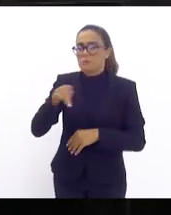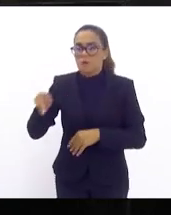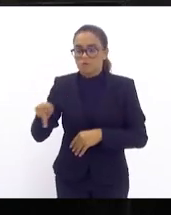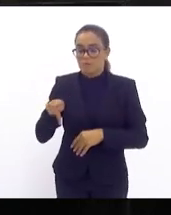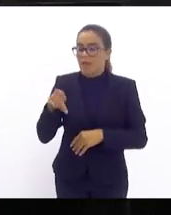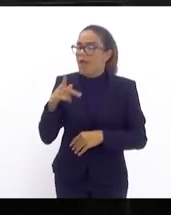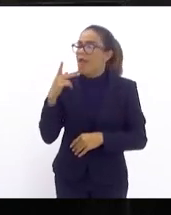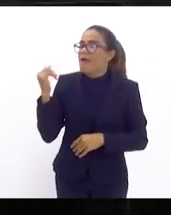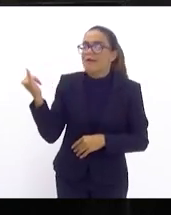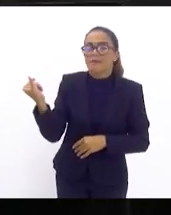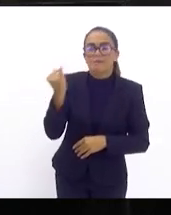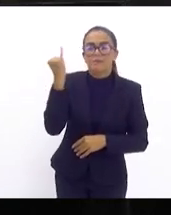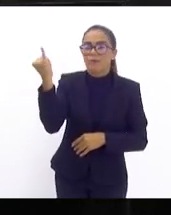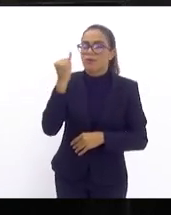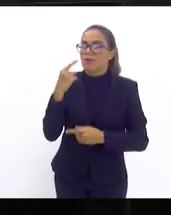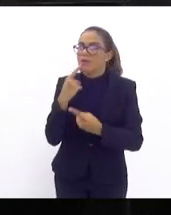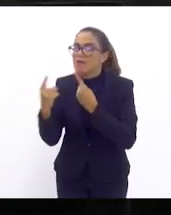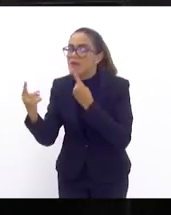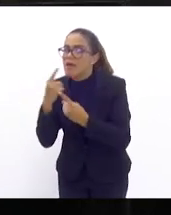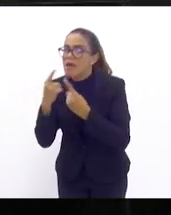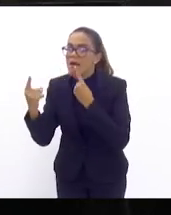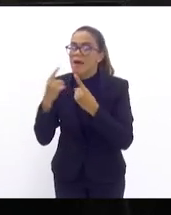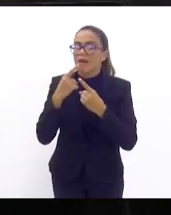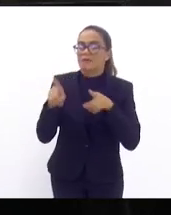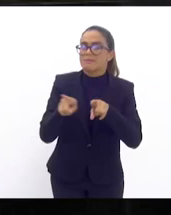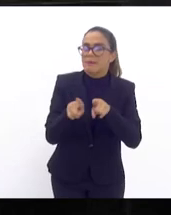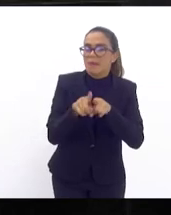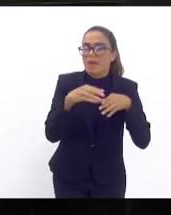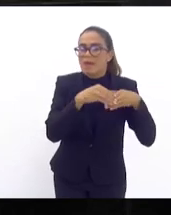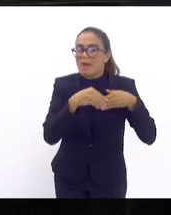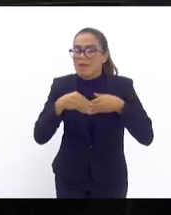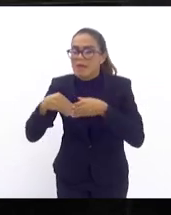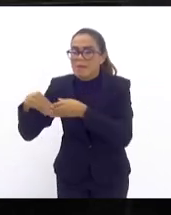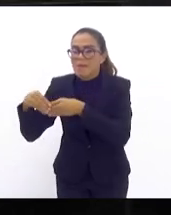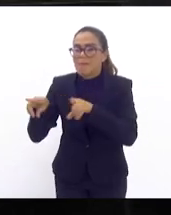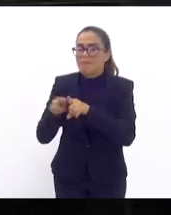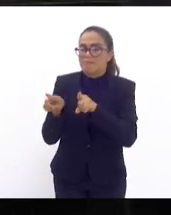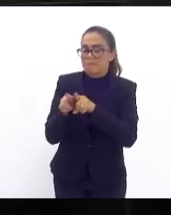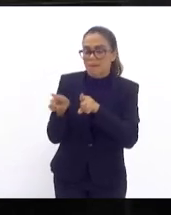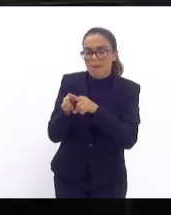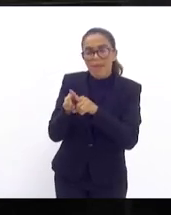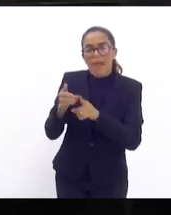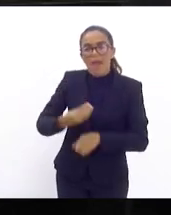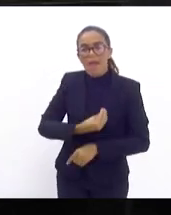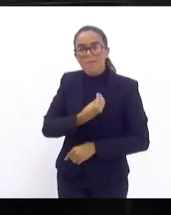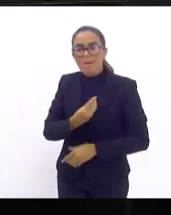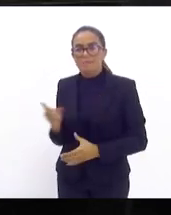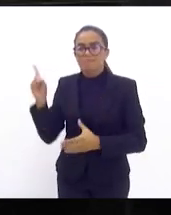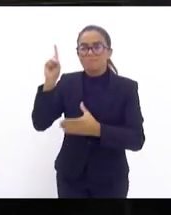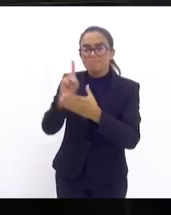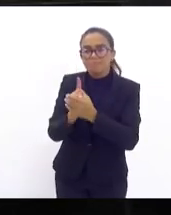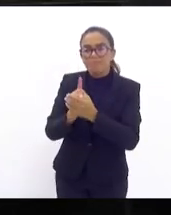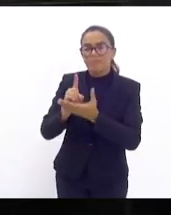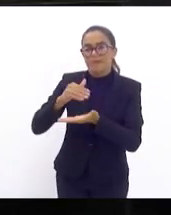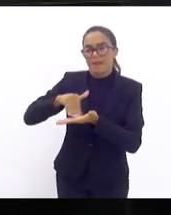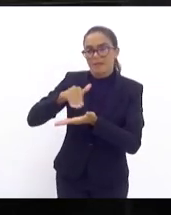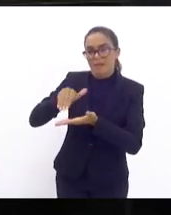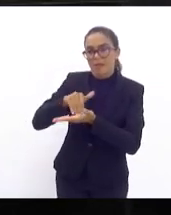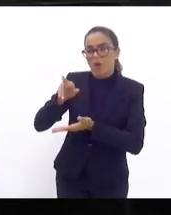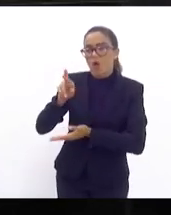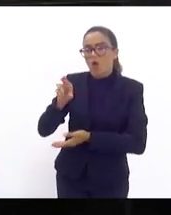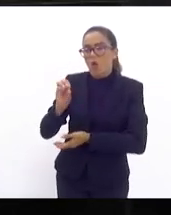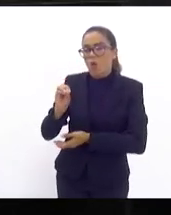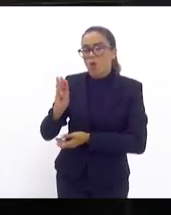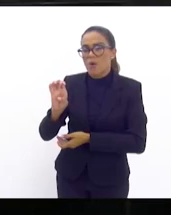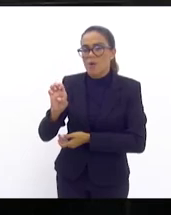fundamental o encaminhamento que é fundamental a sinalização por parte da secretária de educação Roberta da necessidade de